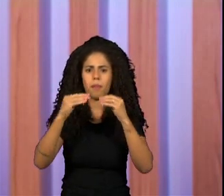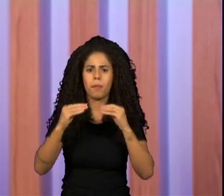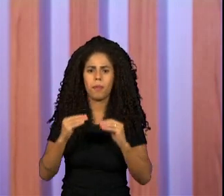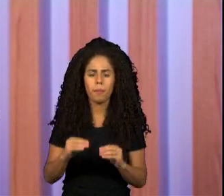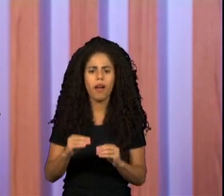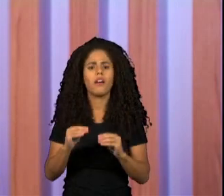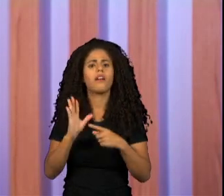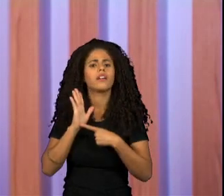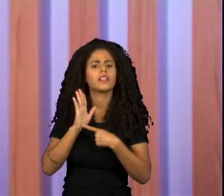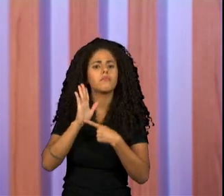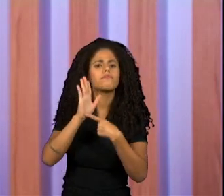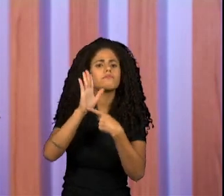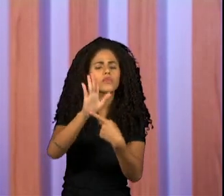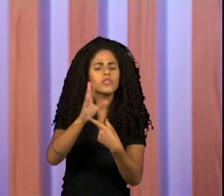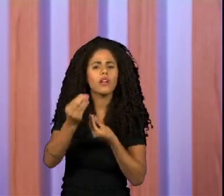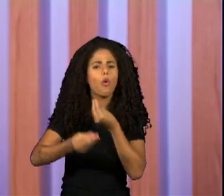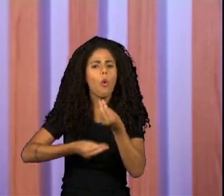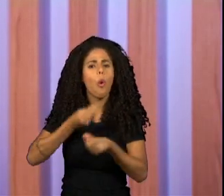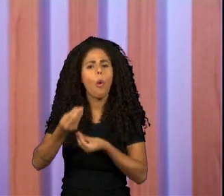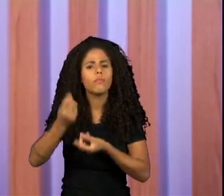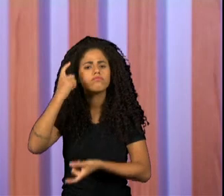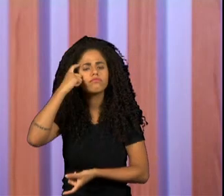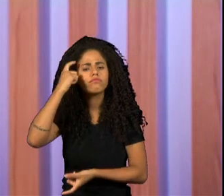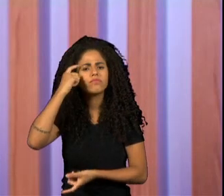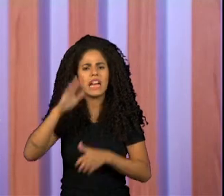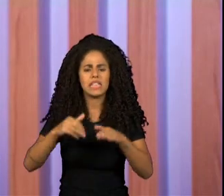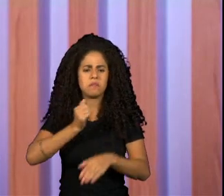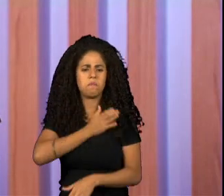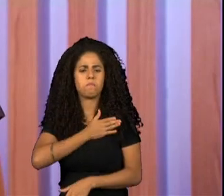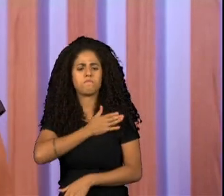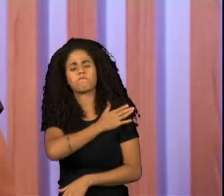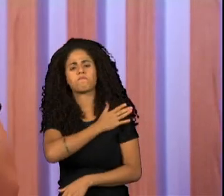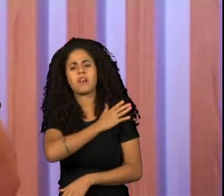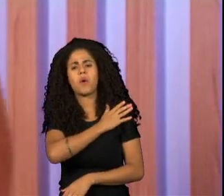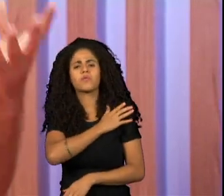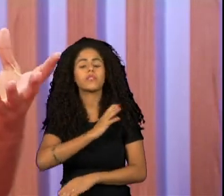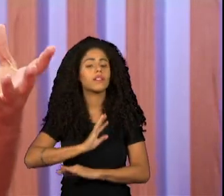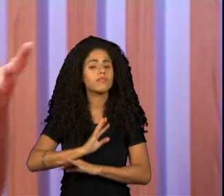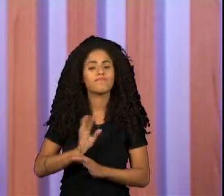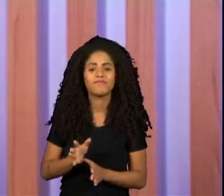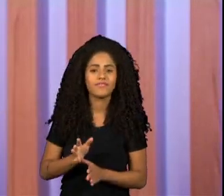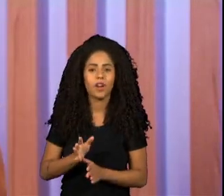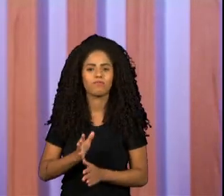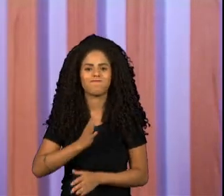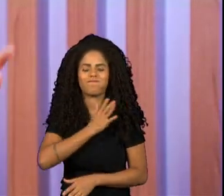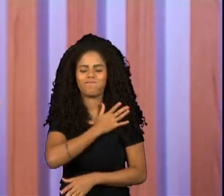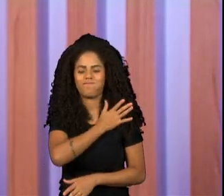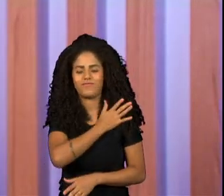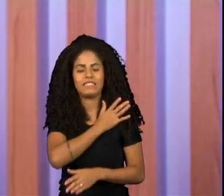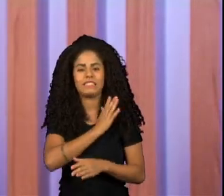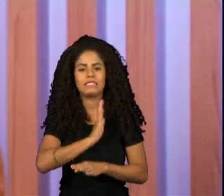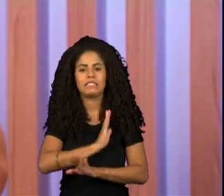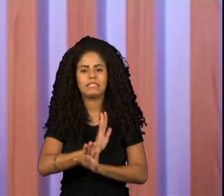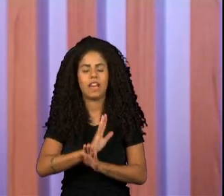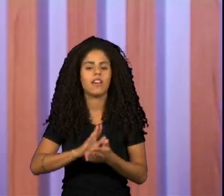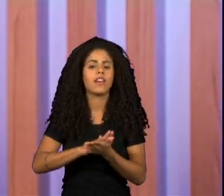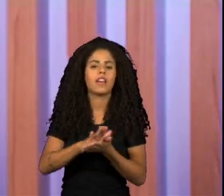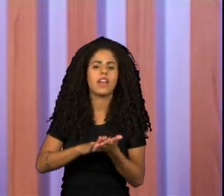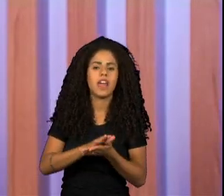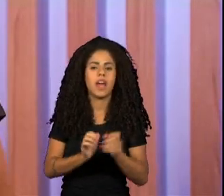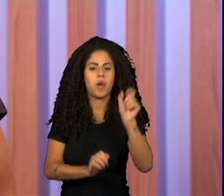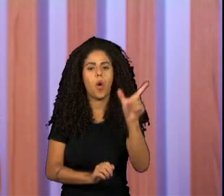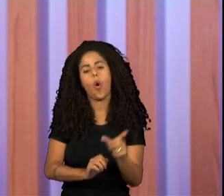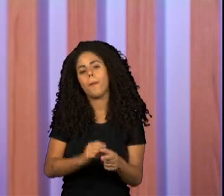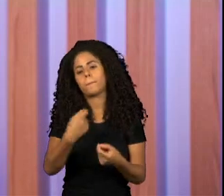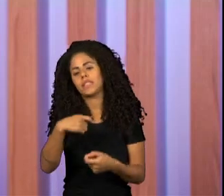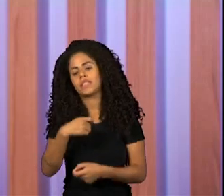esse imaginário muito preconceituoso que o Brasil tem com relação a todos os outros grupos que fogem desse padrão masculino,